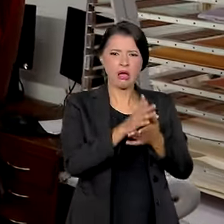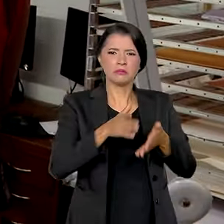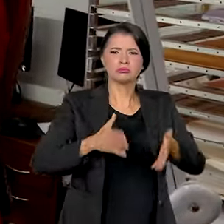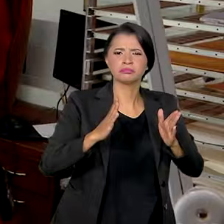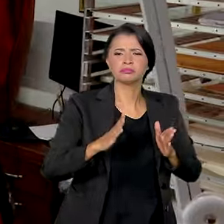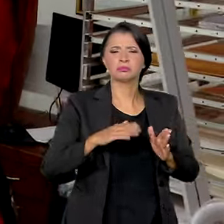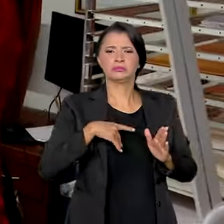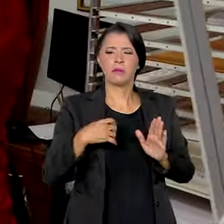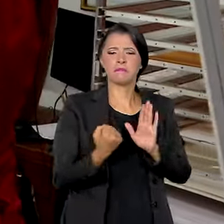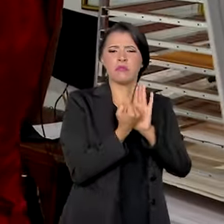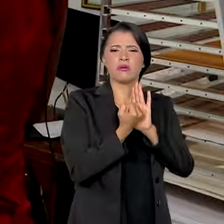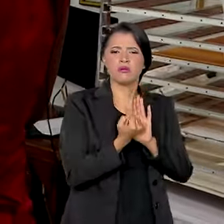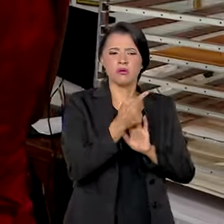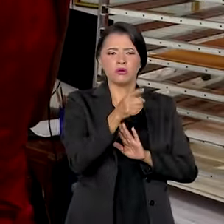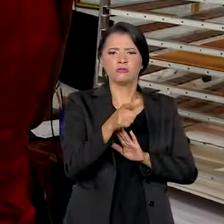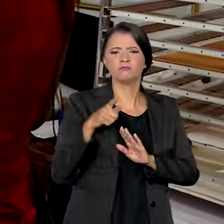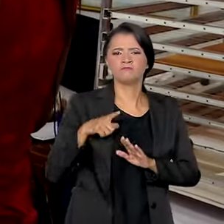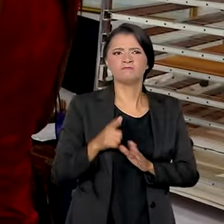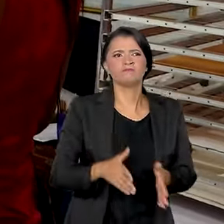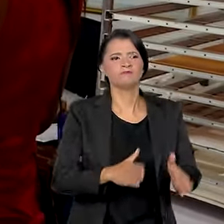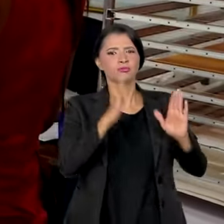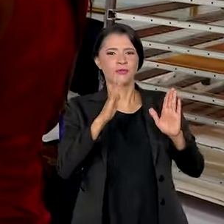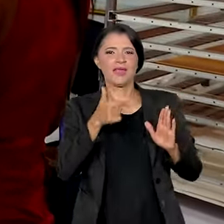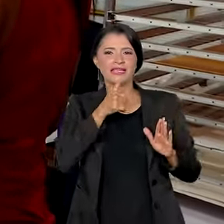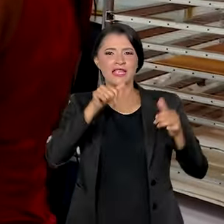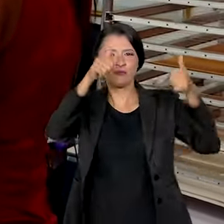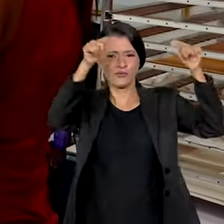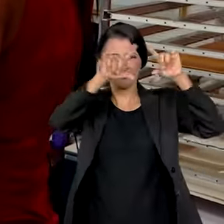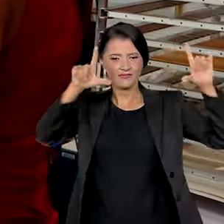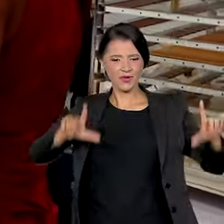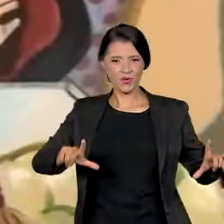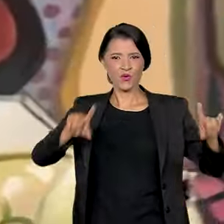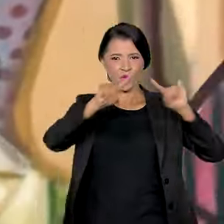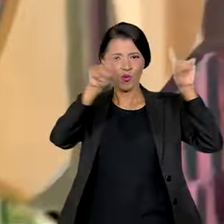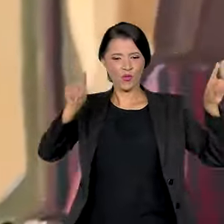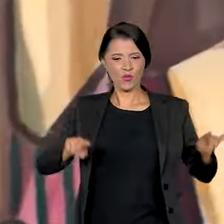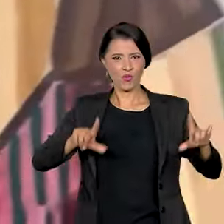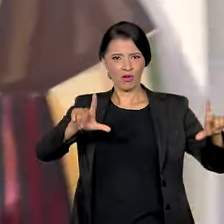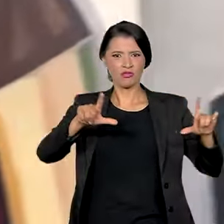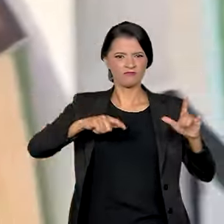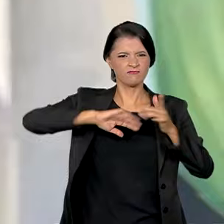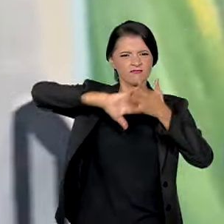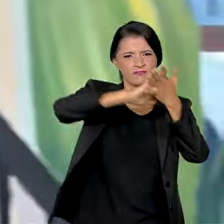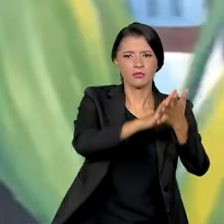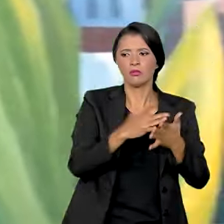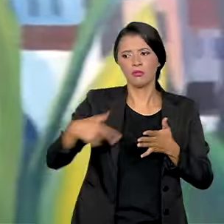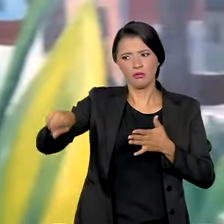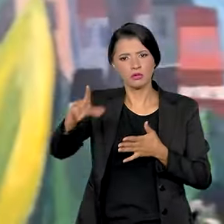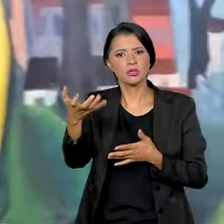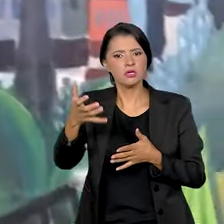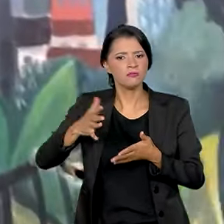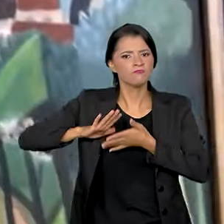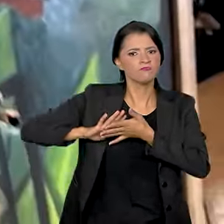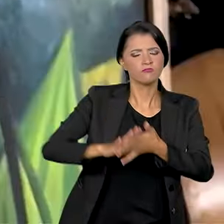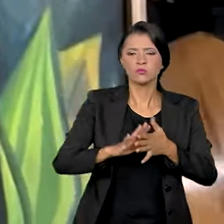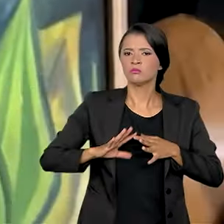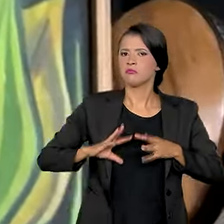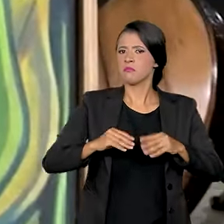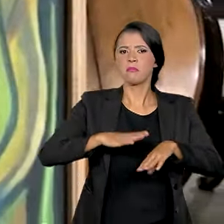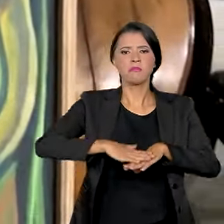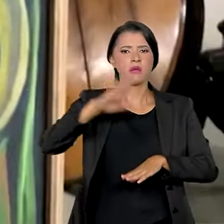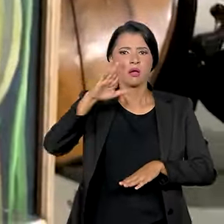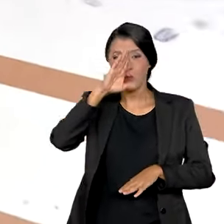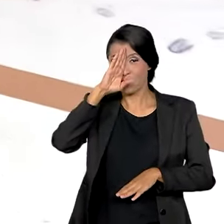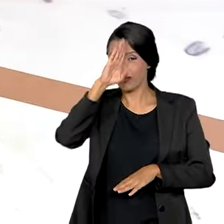um patrimônio físico, como esse quadro, por exemplo. E elas queriam destruir mais. Elas queriam destruir talvez o nosso